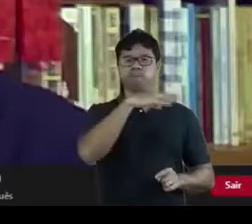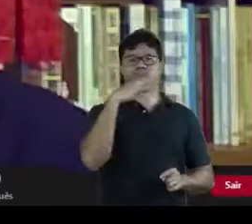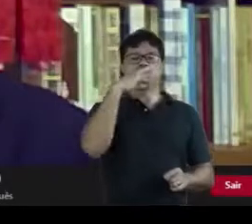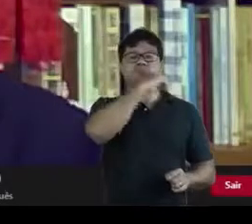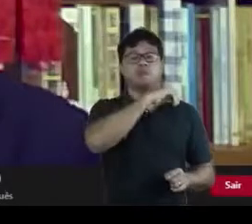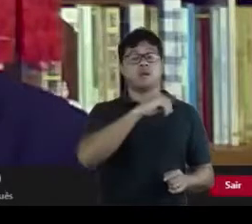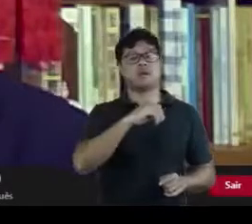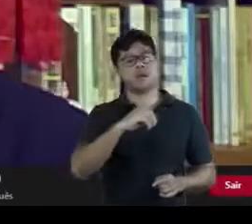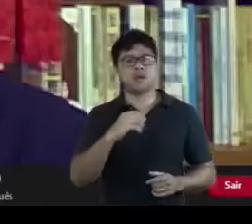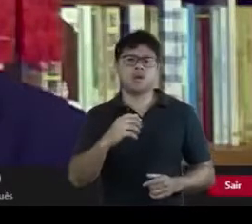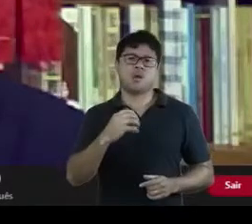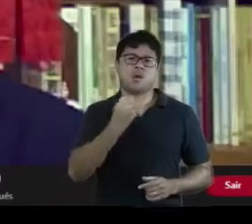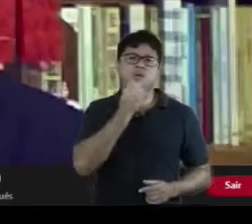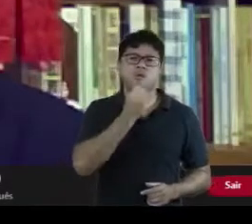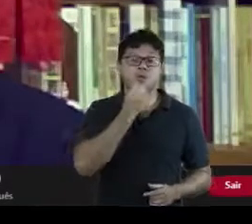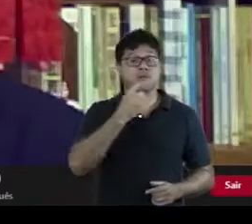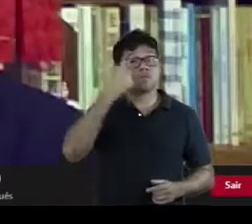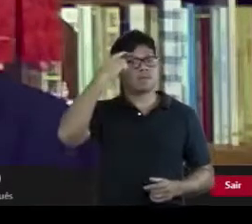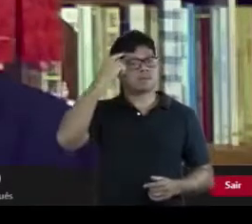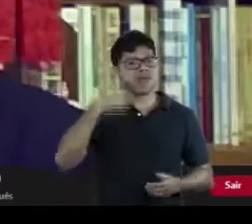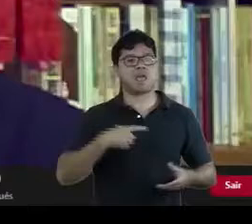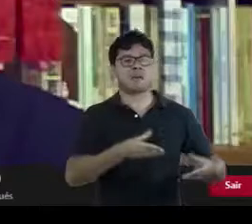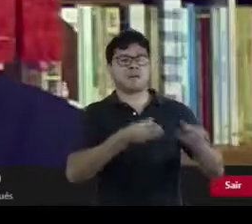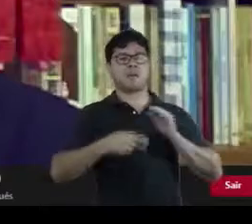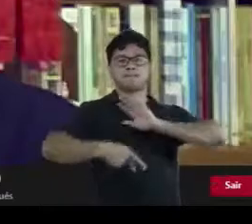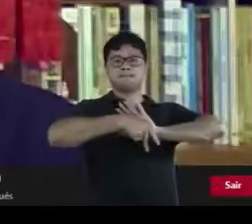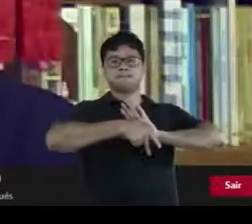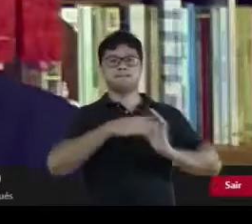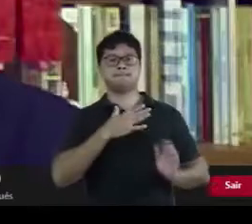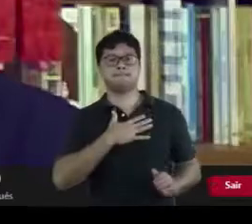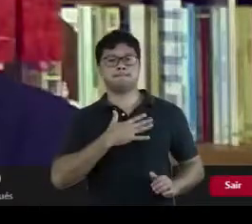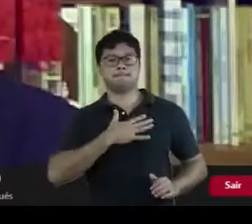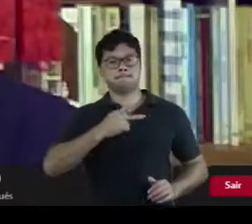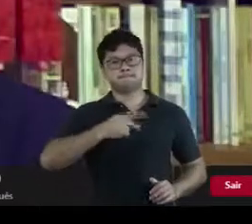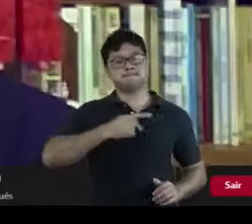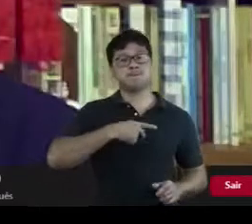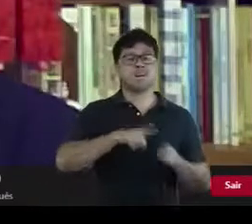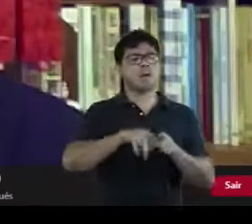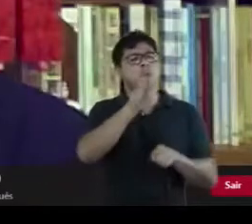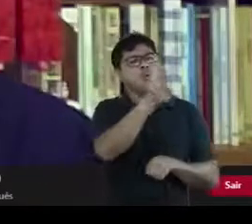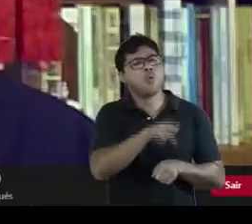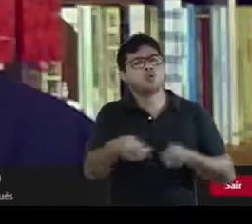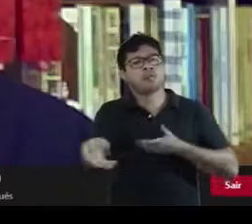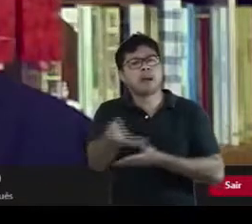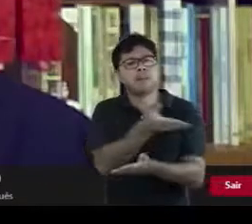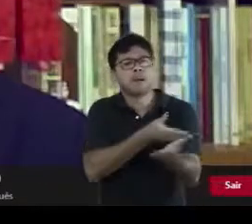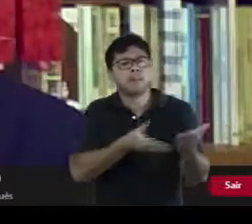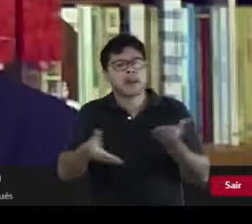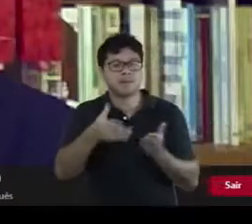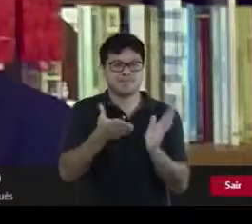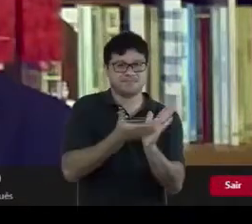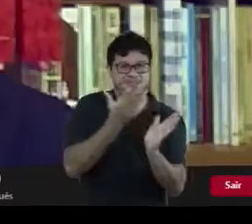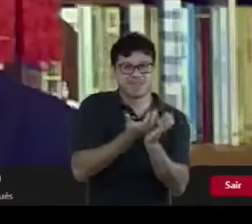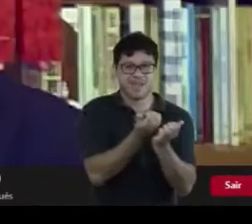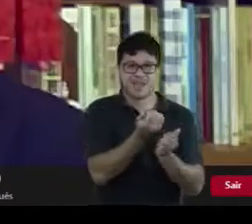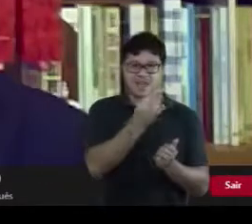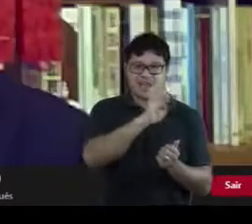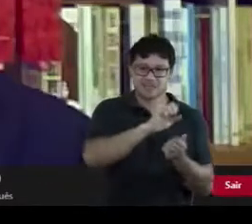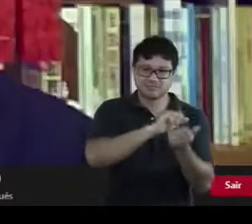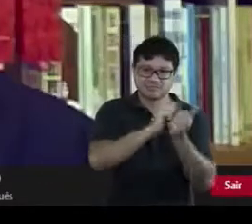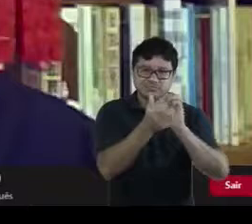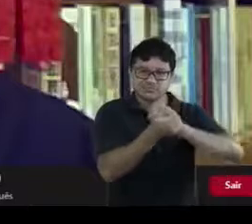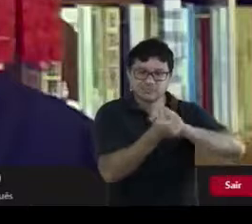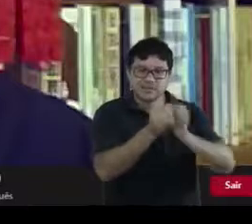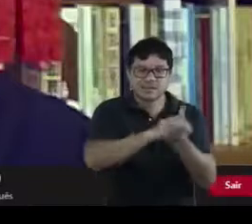é inevitável pensarmos no desejo de posse e no rebaixamento do valor de uso e de troca destes artefatos pelo